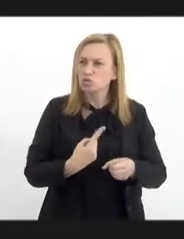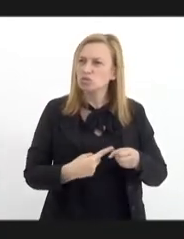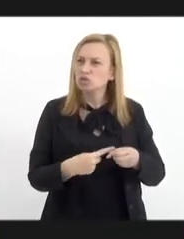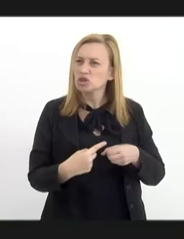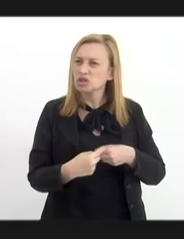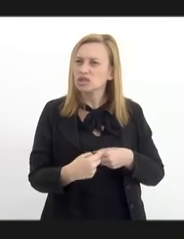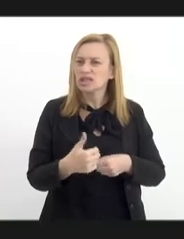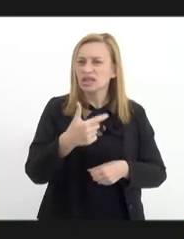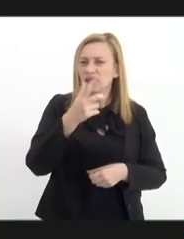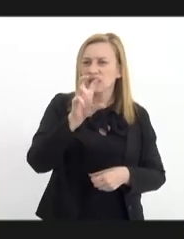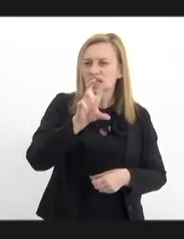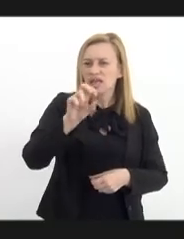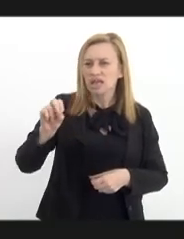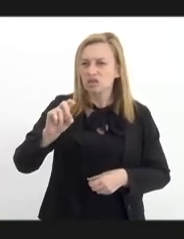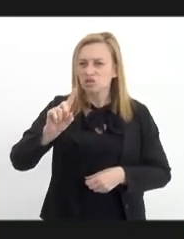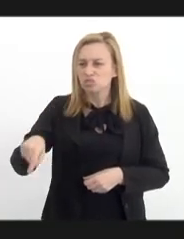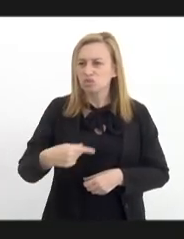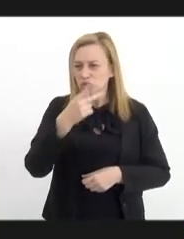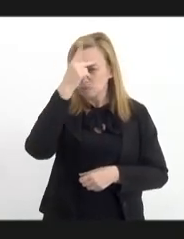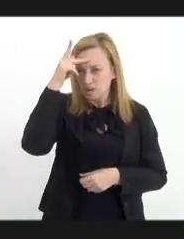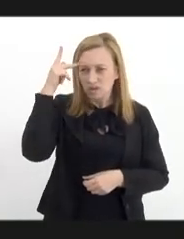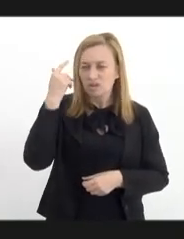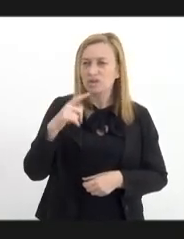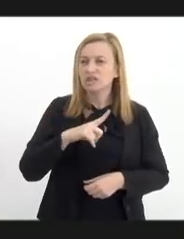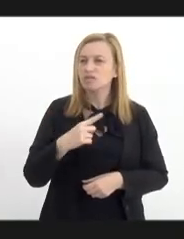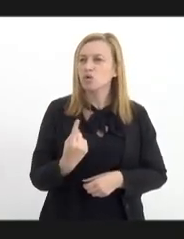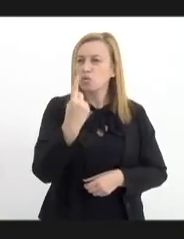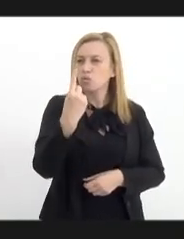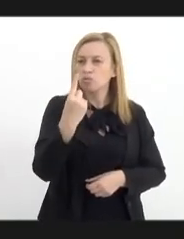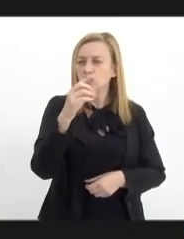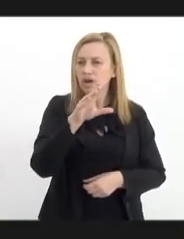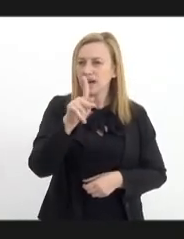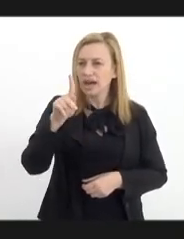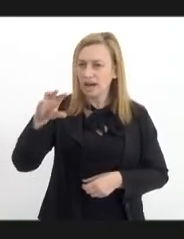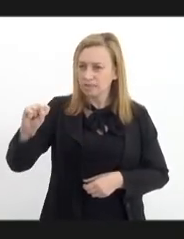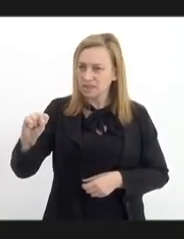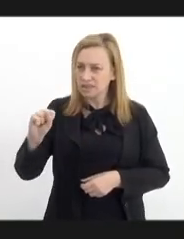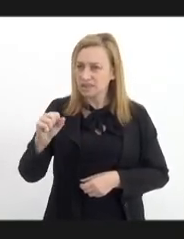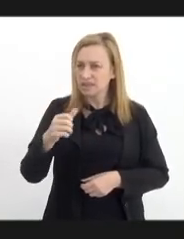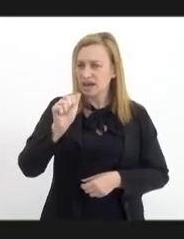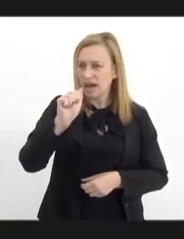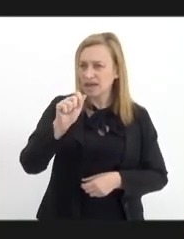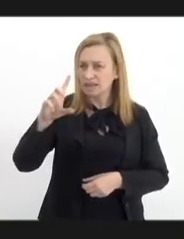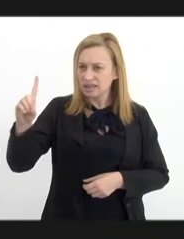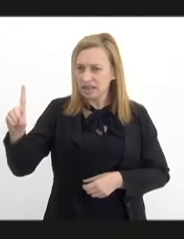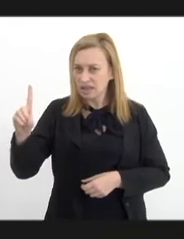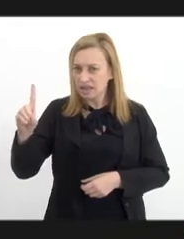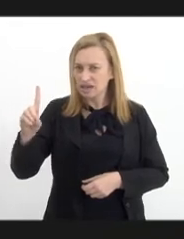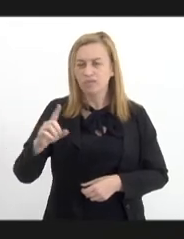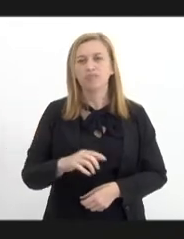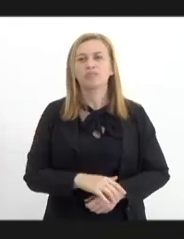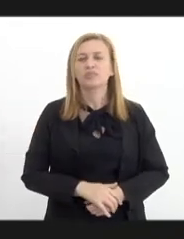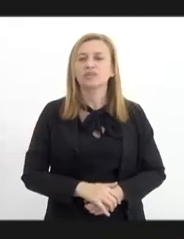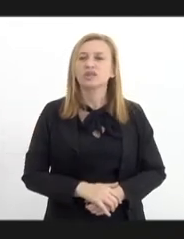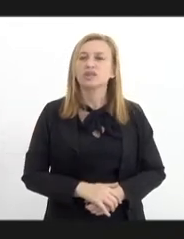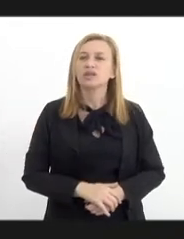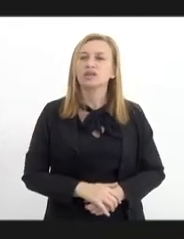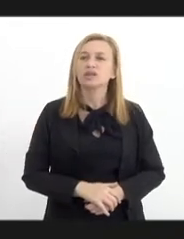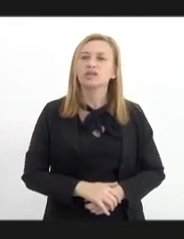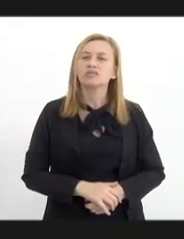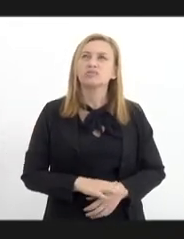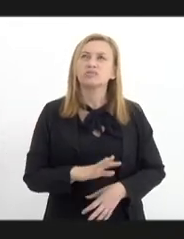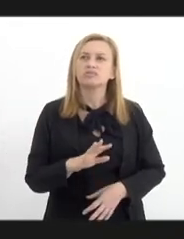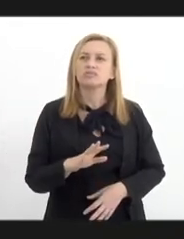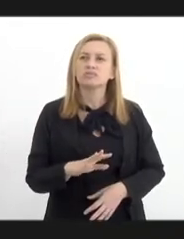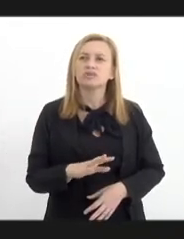500 mil habitantes, onde tem apenas um CAPS-D, um CAPS-D que funciona ali mais